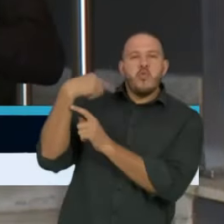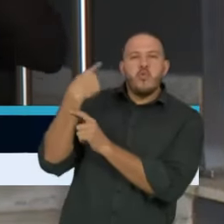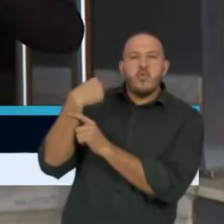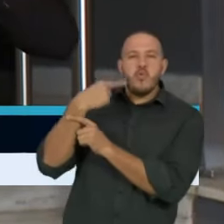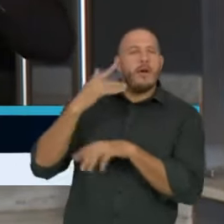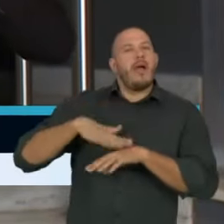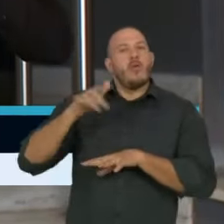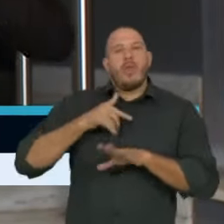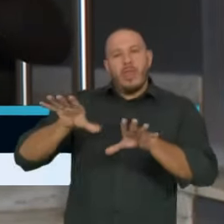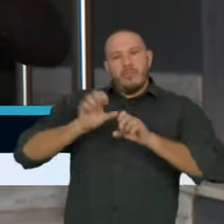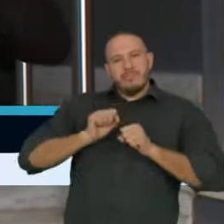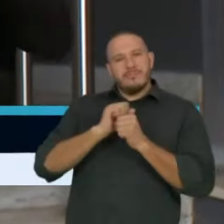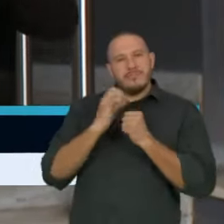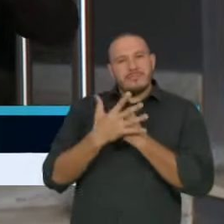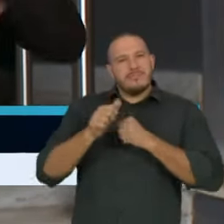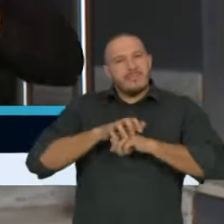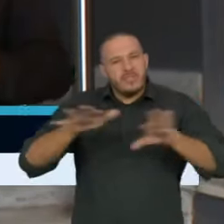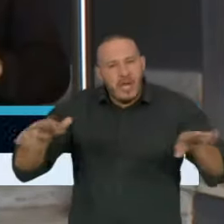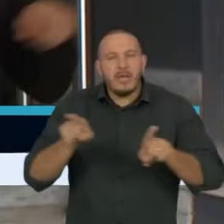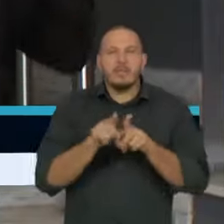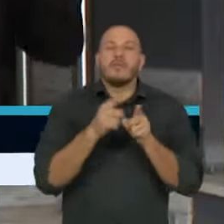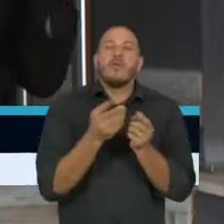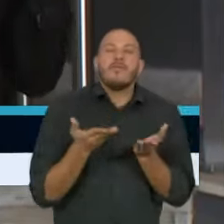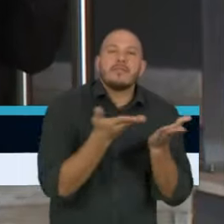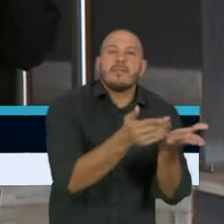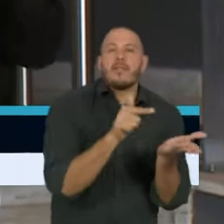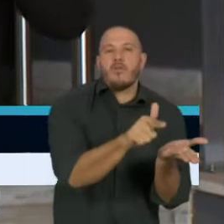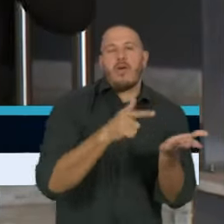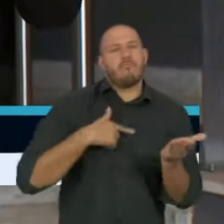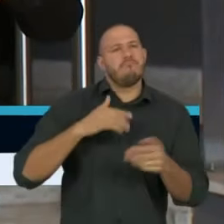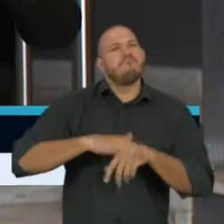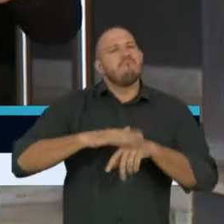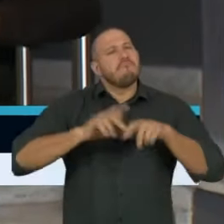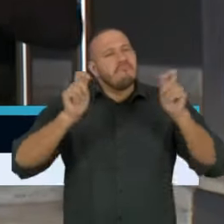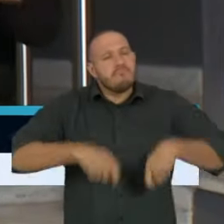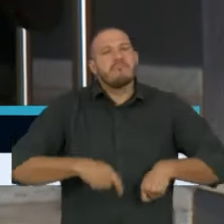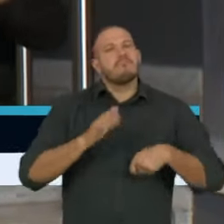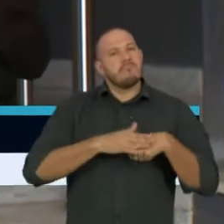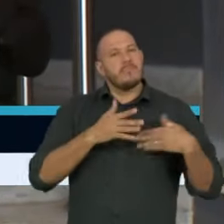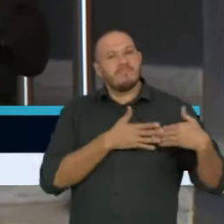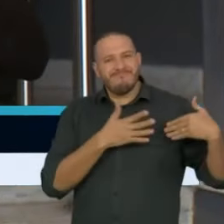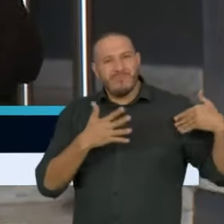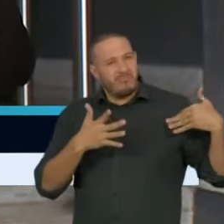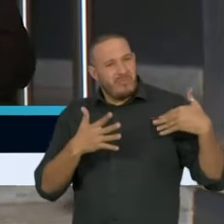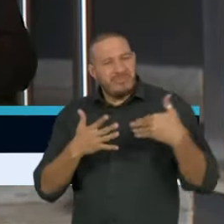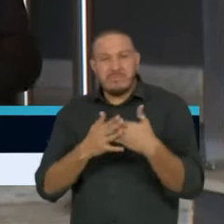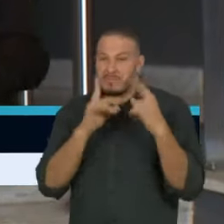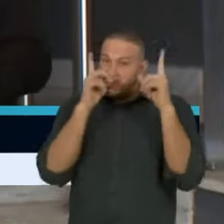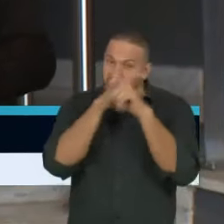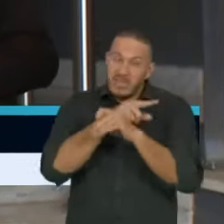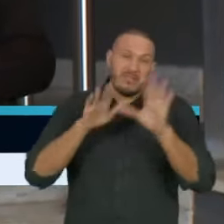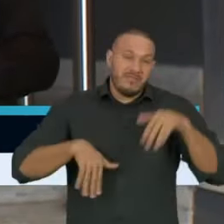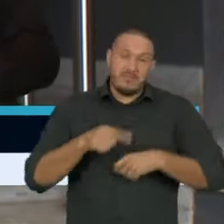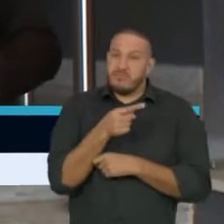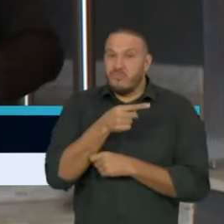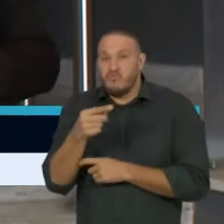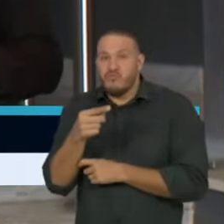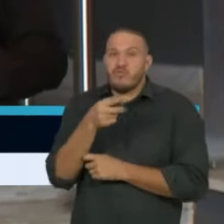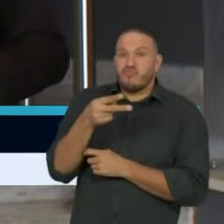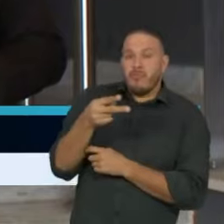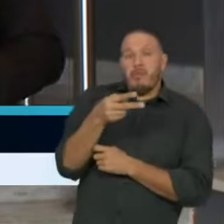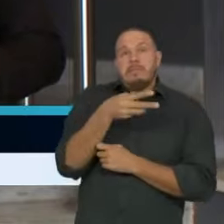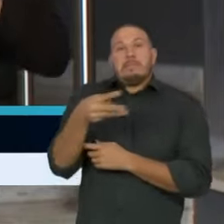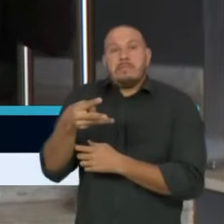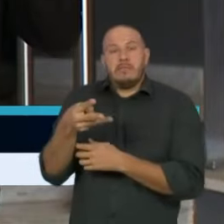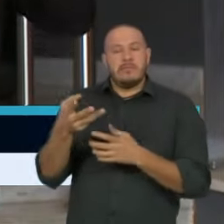COVID-19 e oferecer para eles condições de passar por uma fase crítica, que pode durar duas, três semanas, até